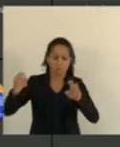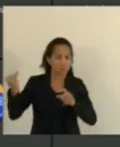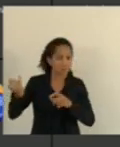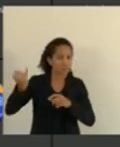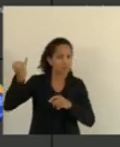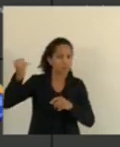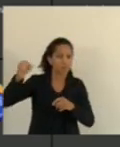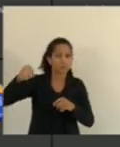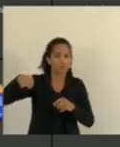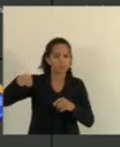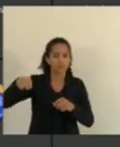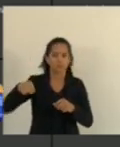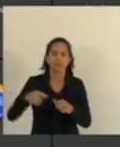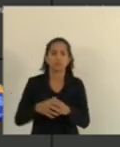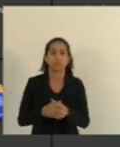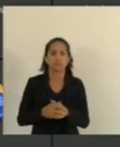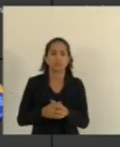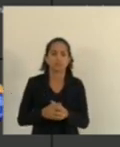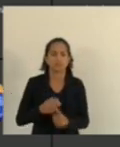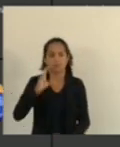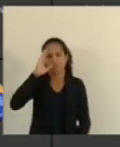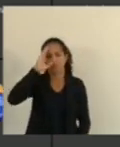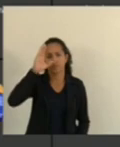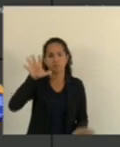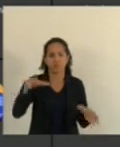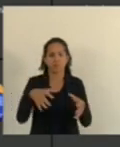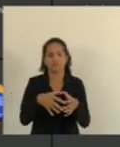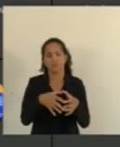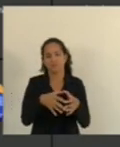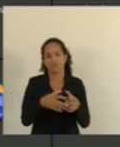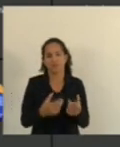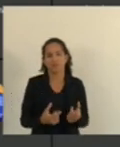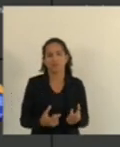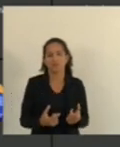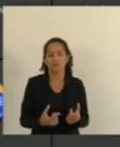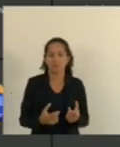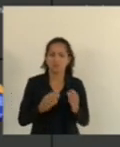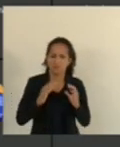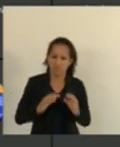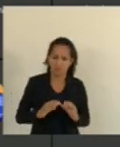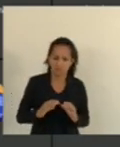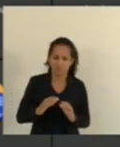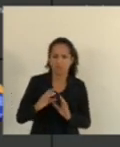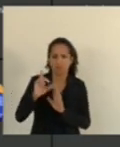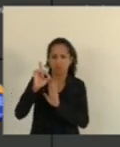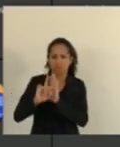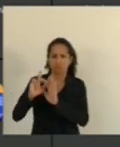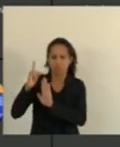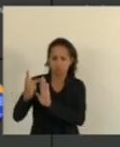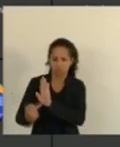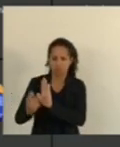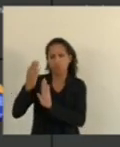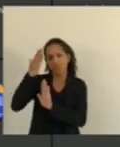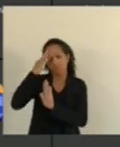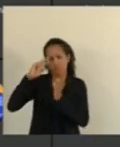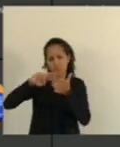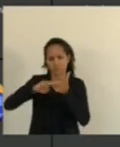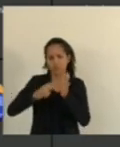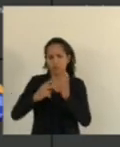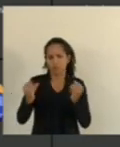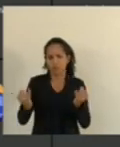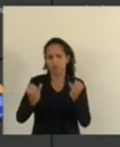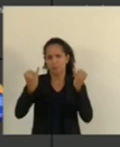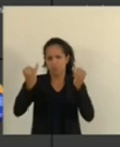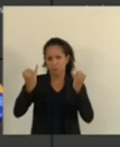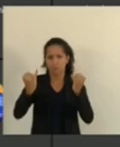Em relação Principalmente A comissão de cidadania Direitos humanos A gente sabe Quanto é importante Essa matéria E como se